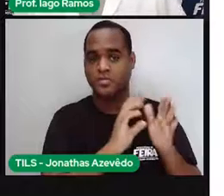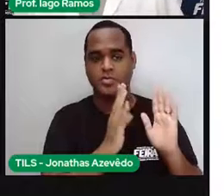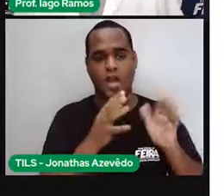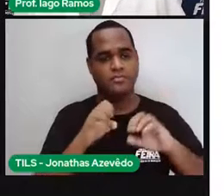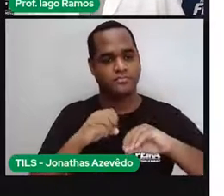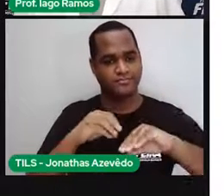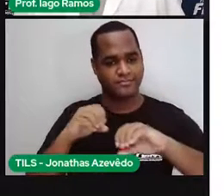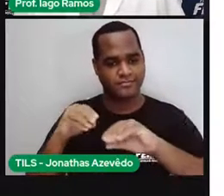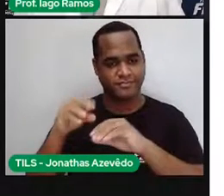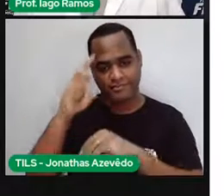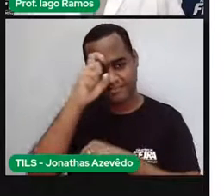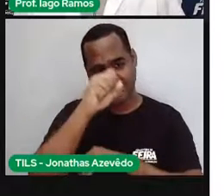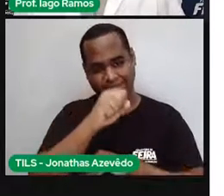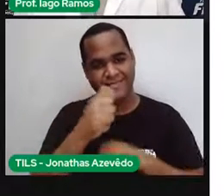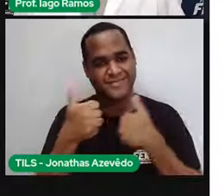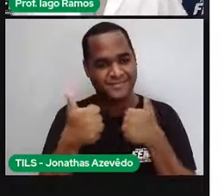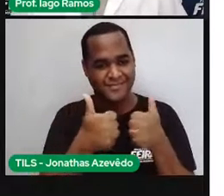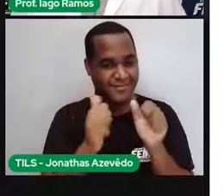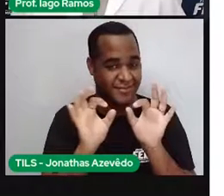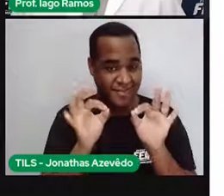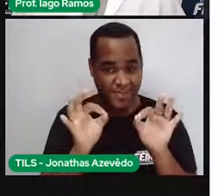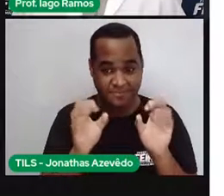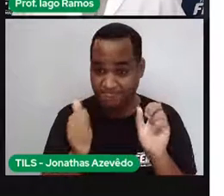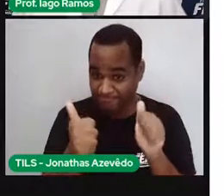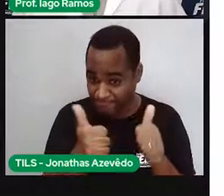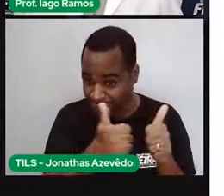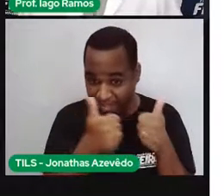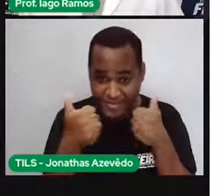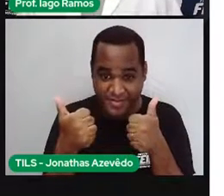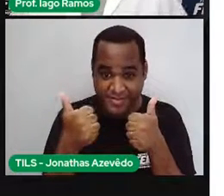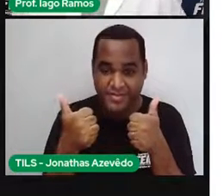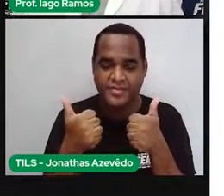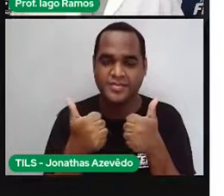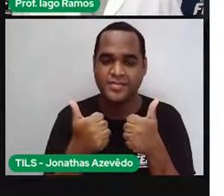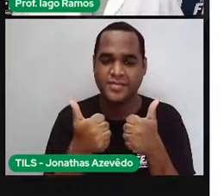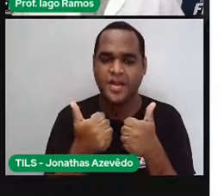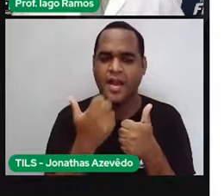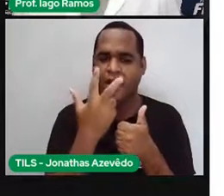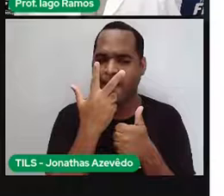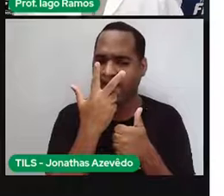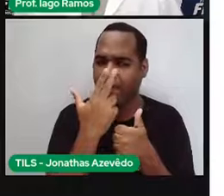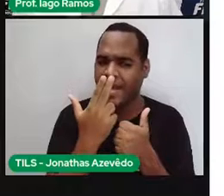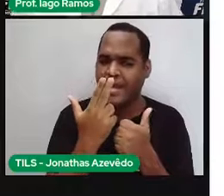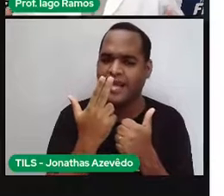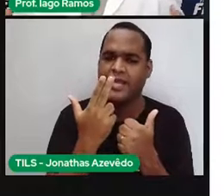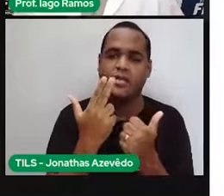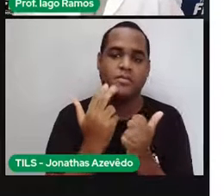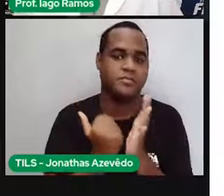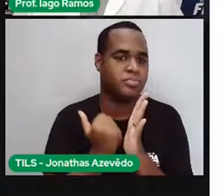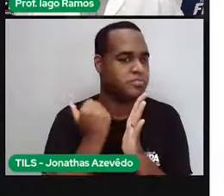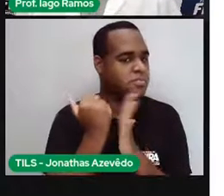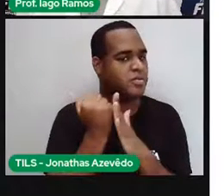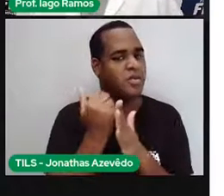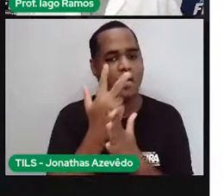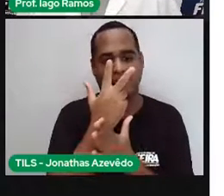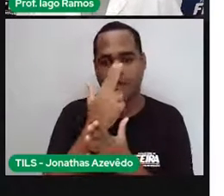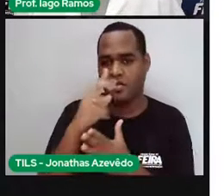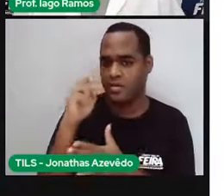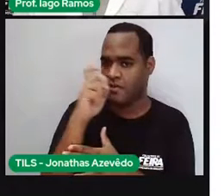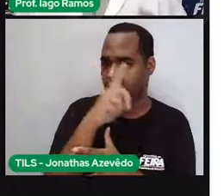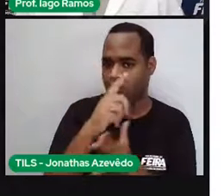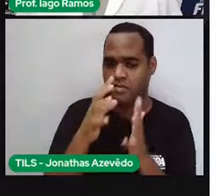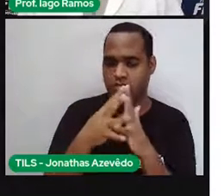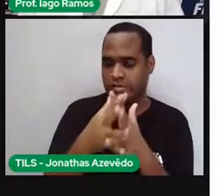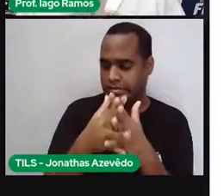anteriores a essa. Certo? Beleza? Parece muita coisa, parece uma coisa difícil de entender,